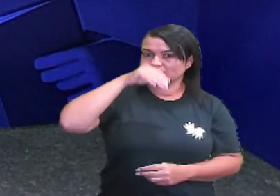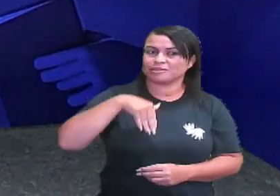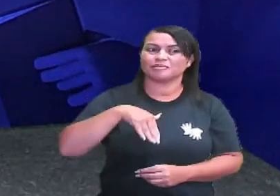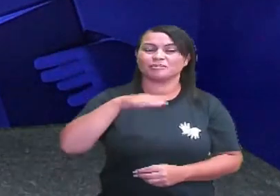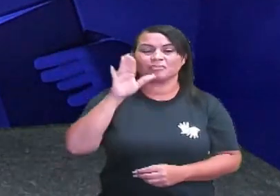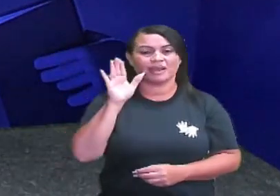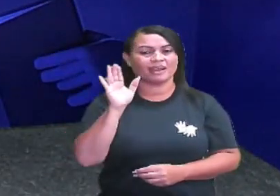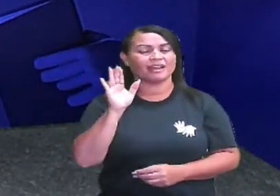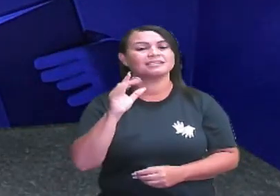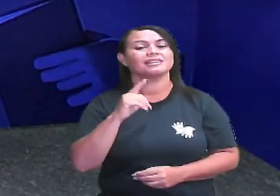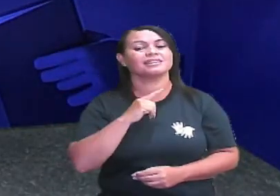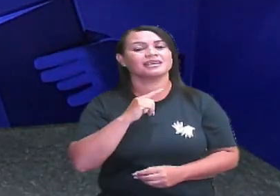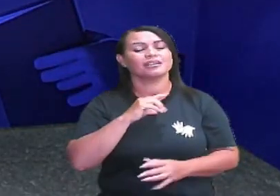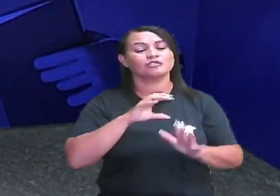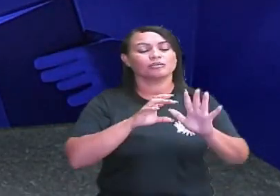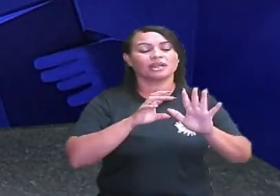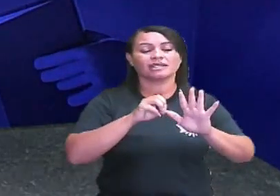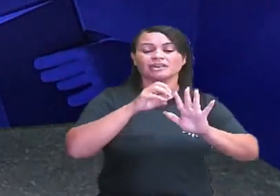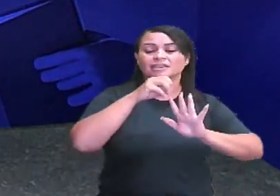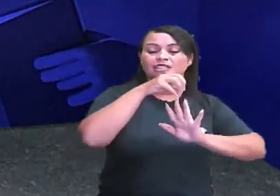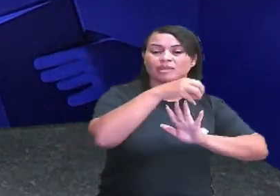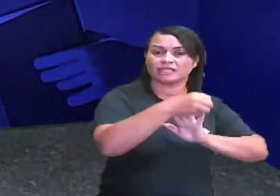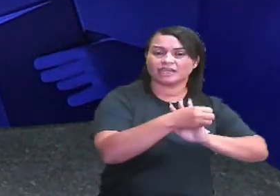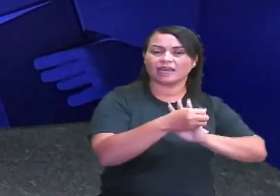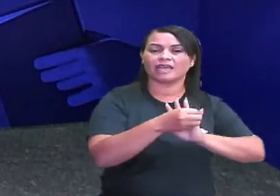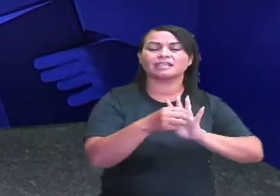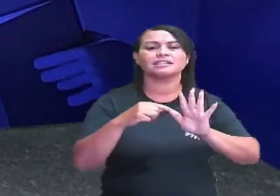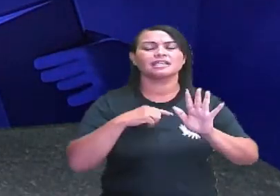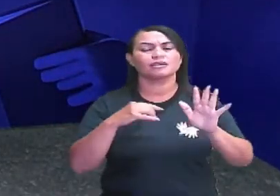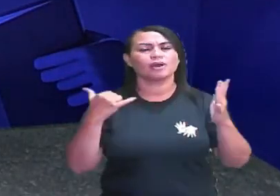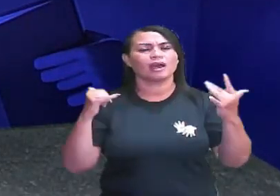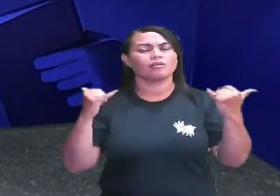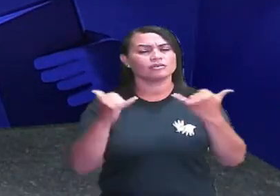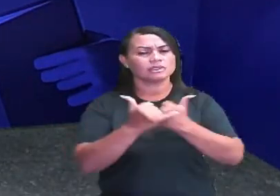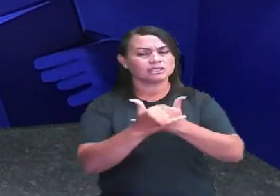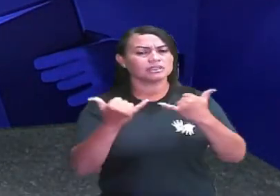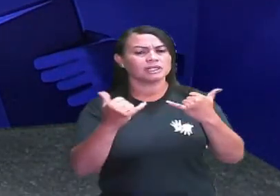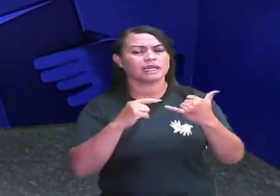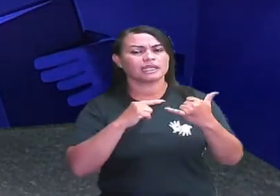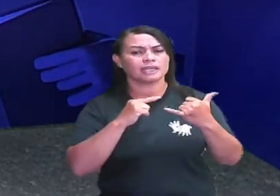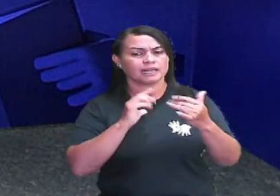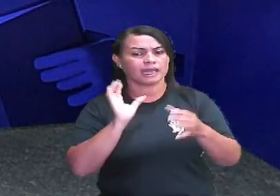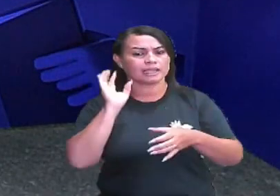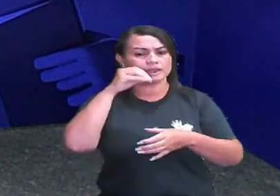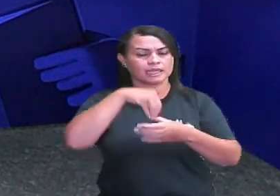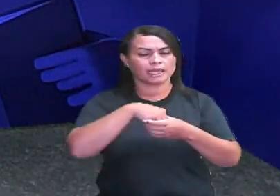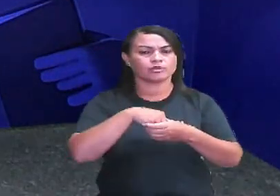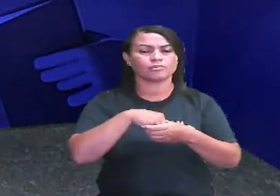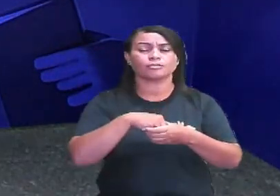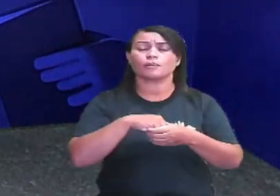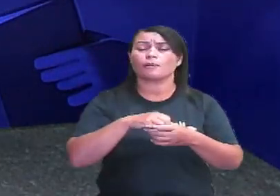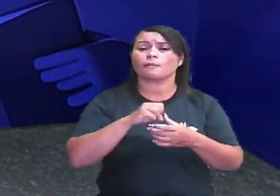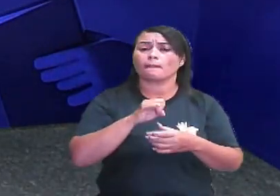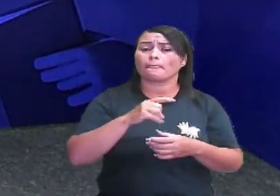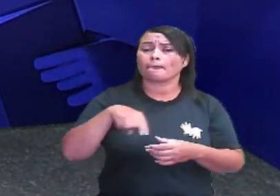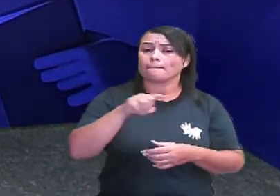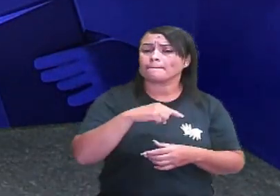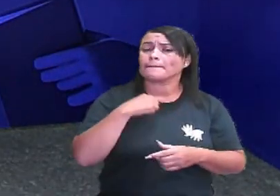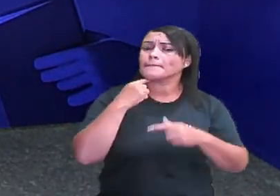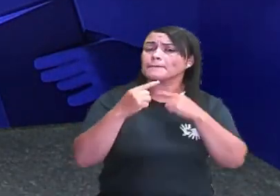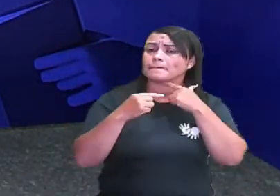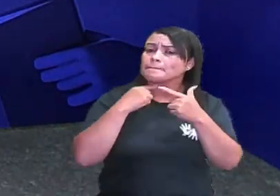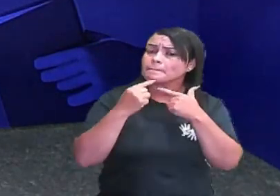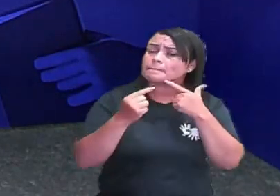a respeito das cadeias alimentares, do fluxo de energia que ocorre dentro dessas cadeias. Caso vocês tenham alguma